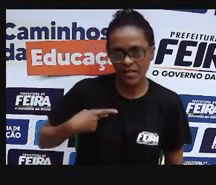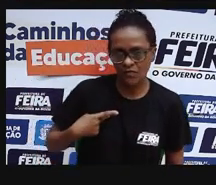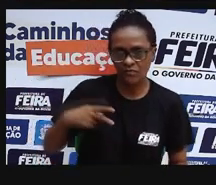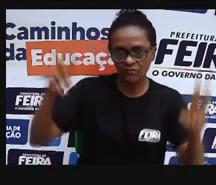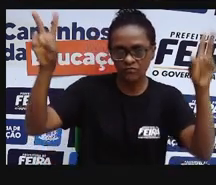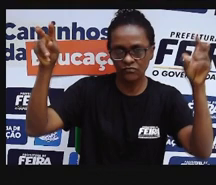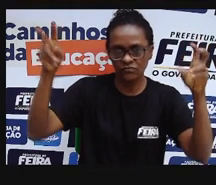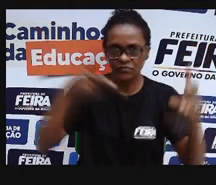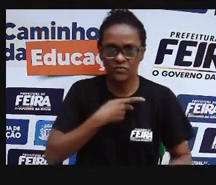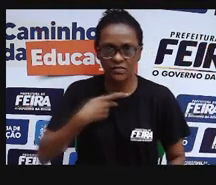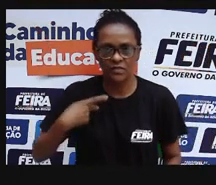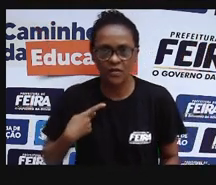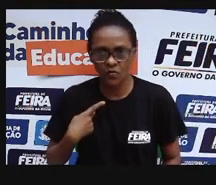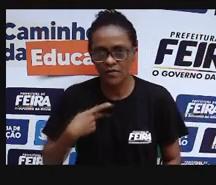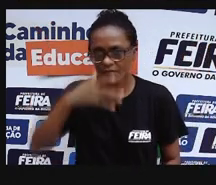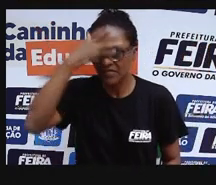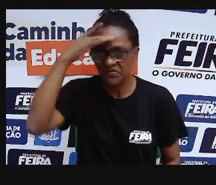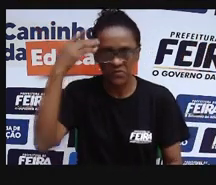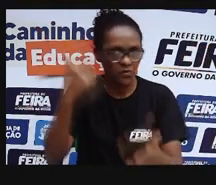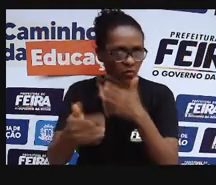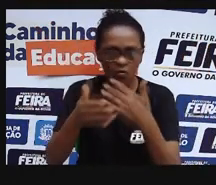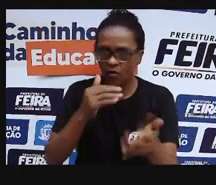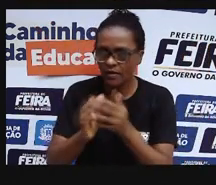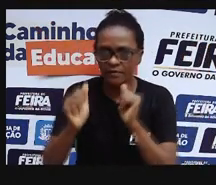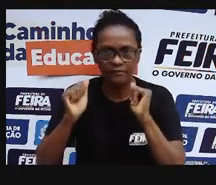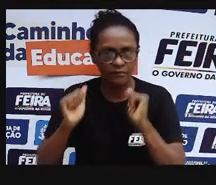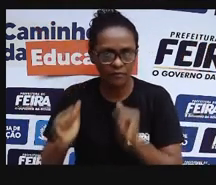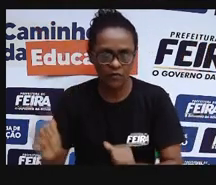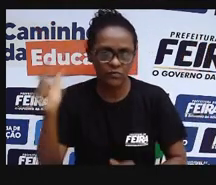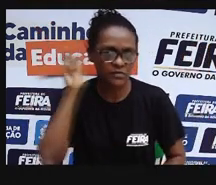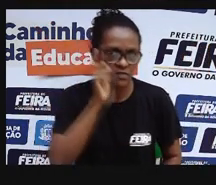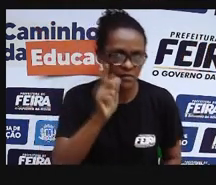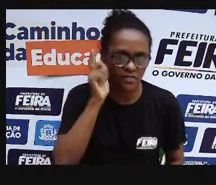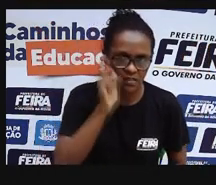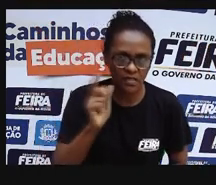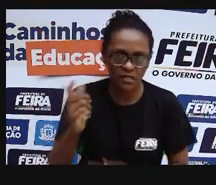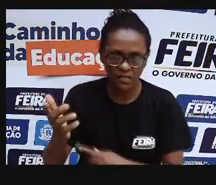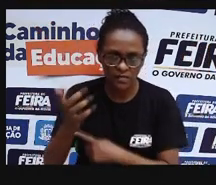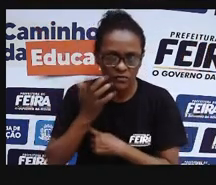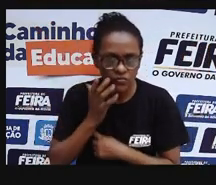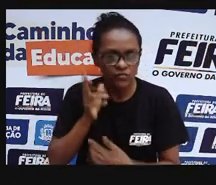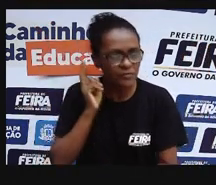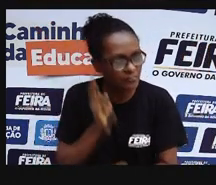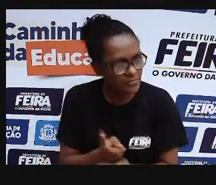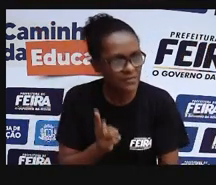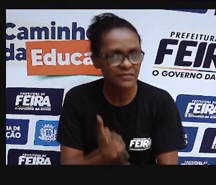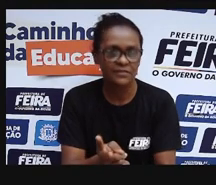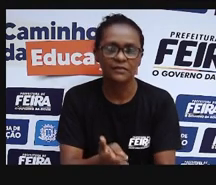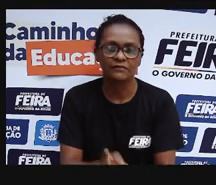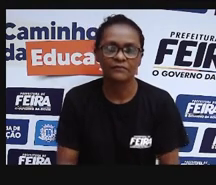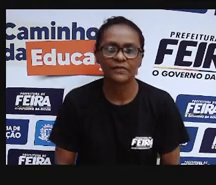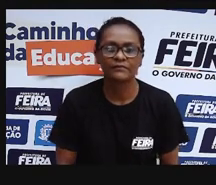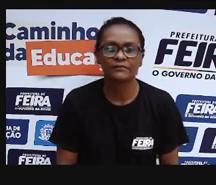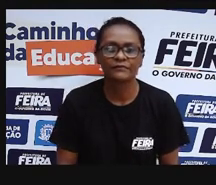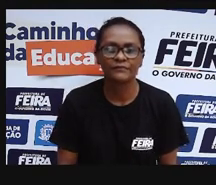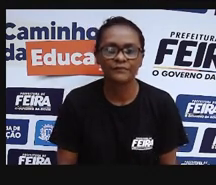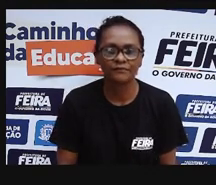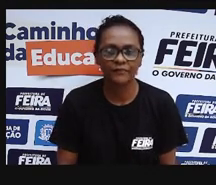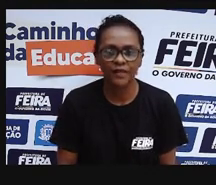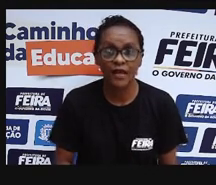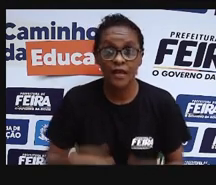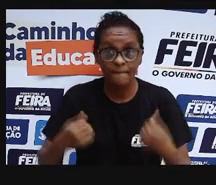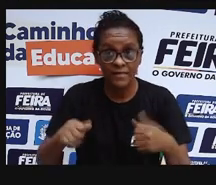e dever do Estado, garantido mediante políticas sociais e econômicas que visem a